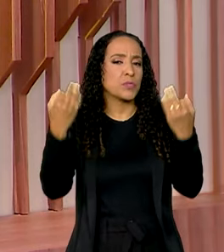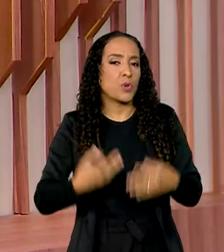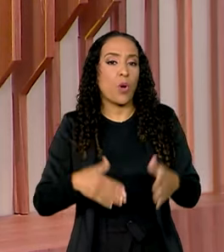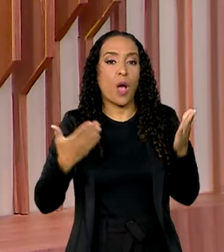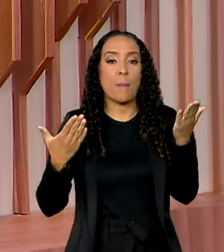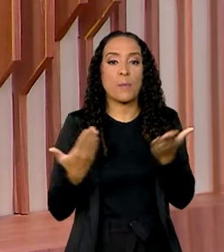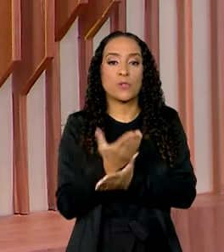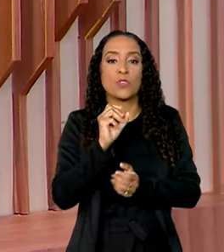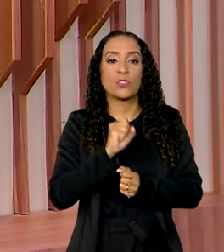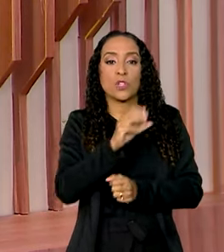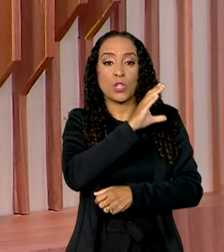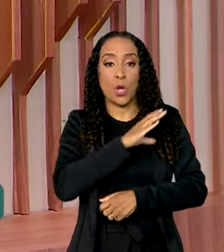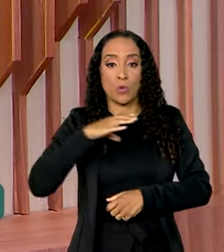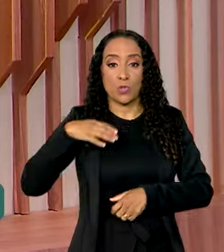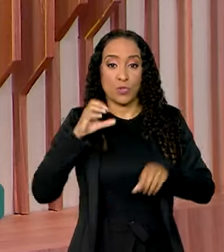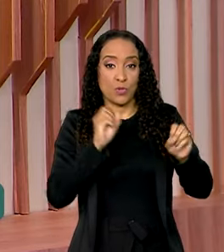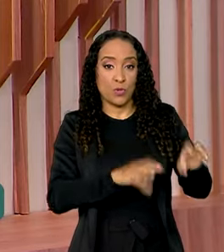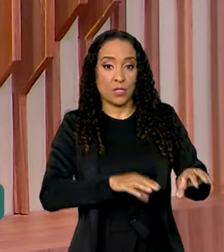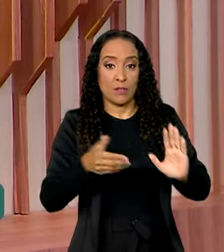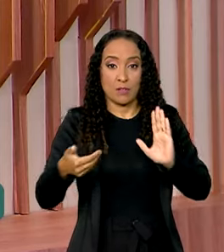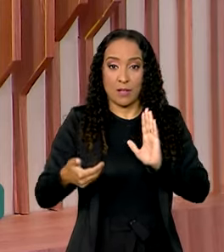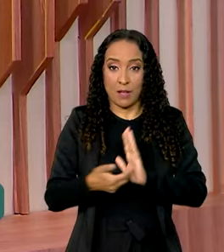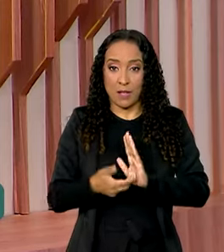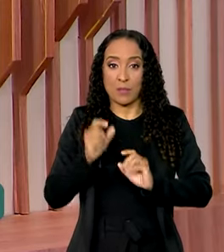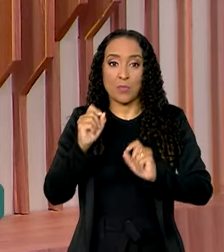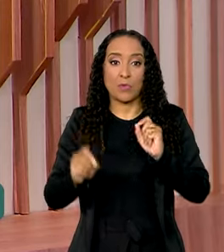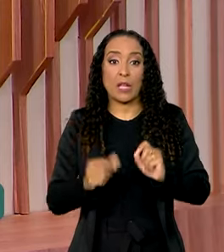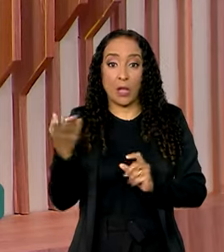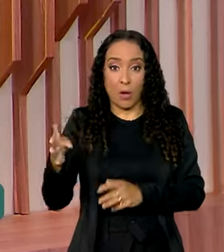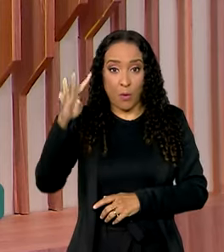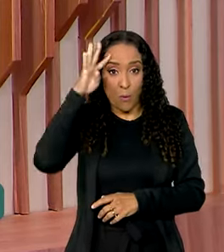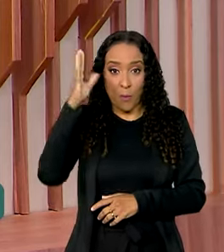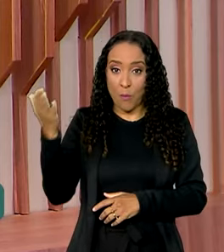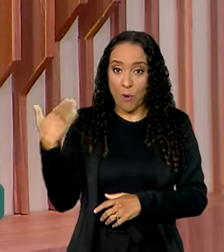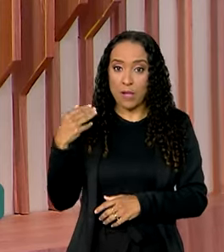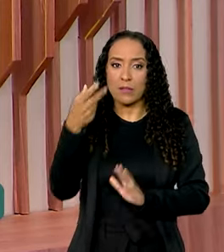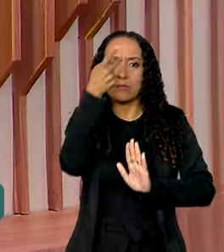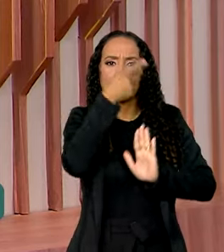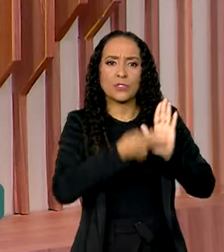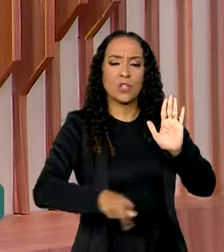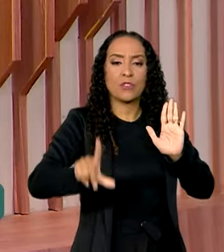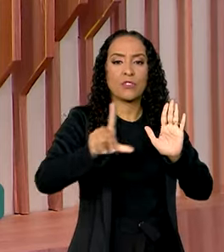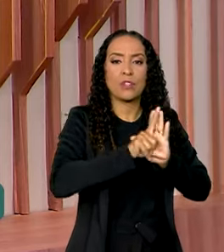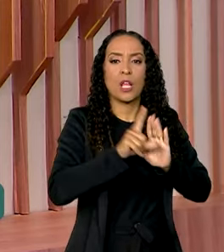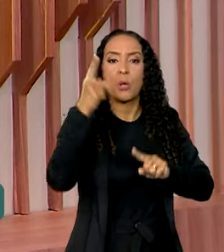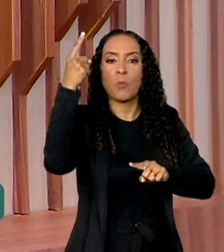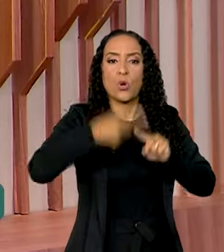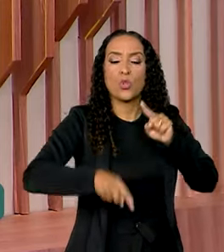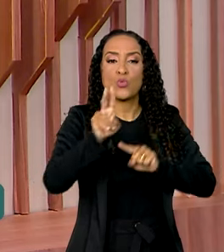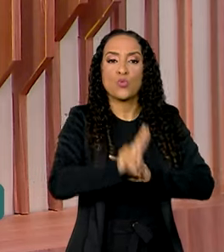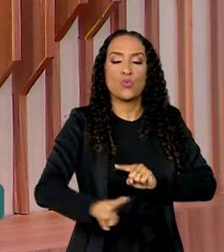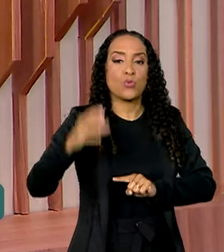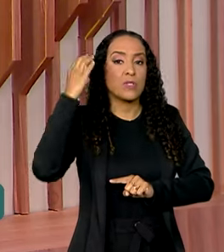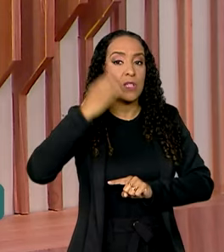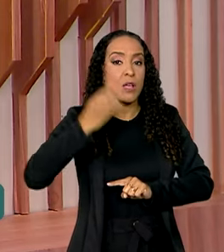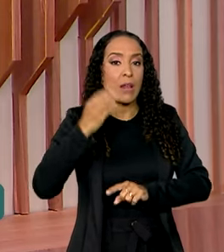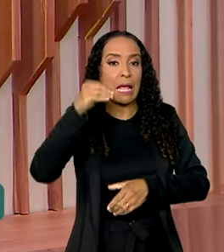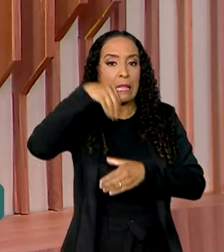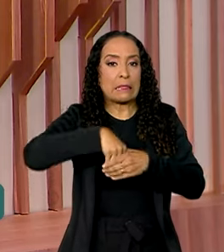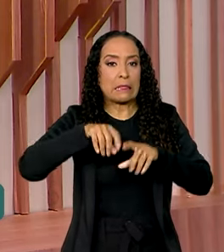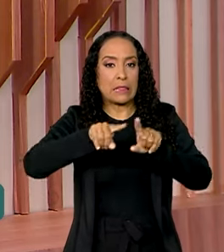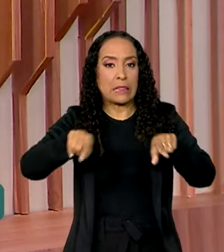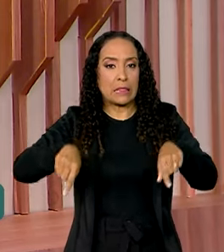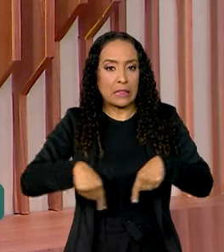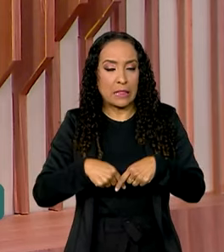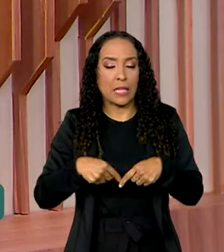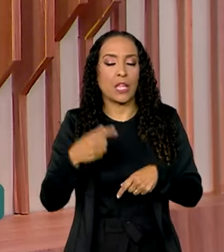aprovação, pela Comissão de Educação da Câmara dos Deputados, nessa quarta, de um projeto de lei que proíbe o uso de telefone celular